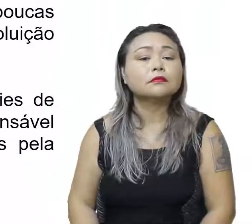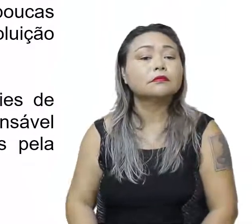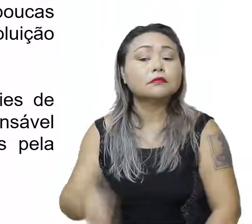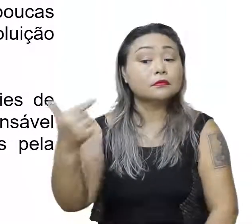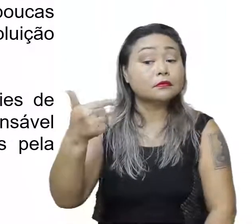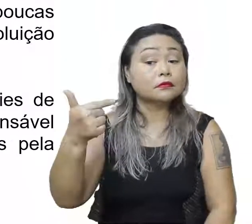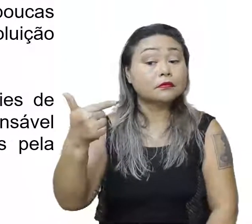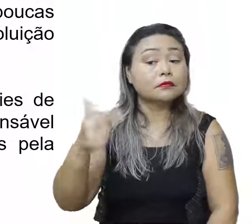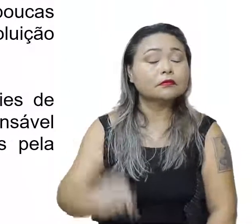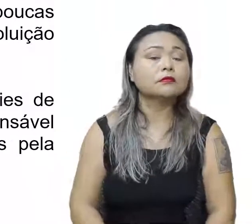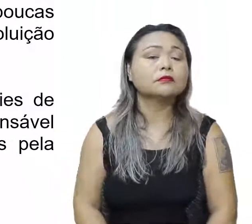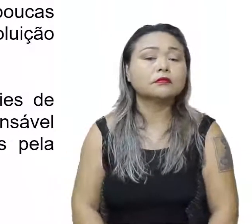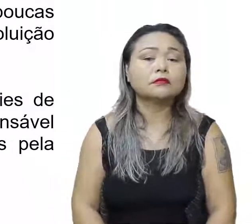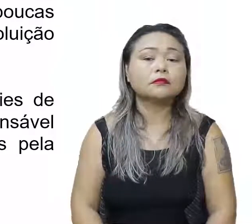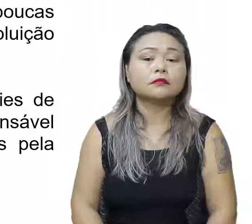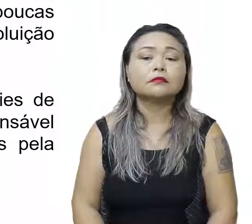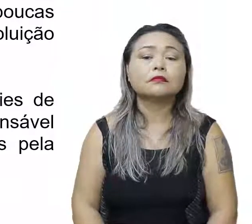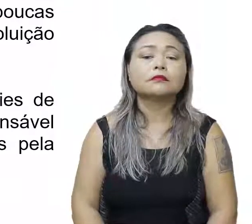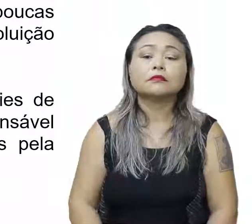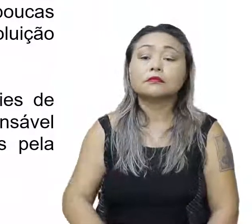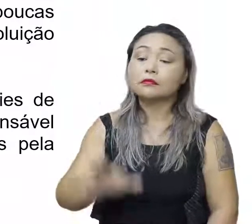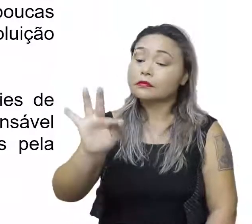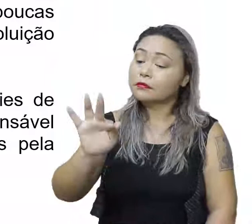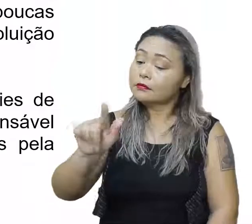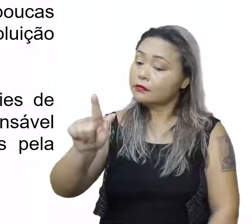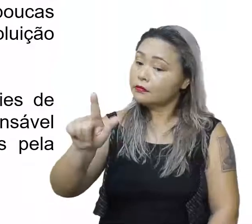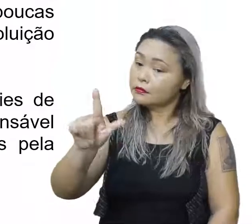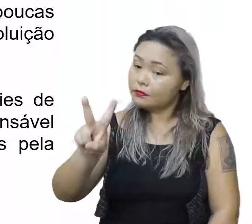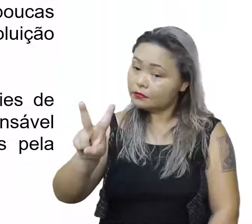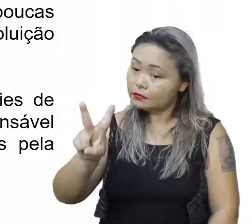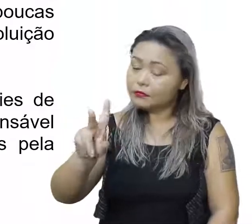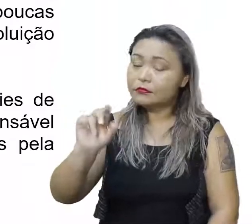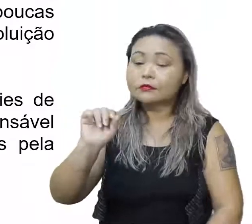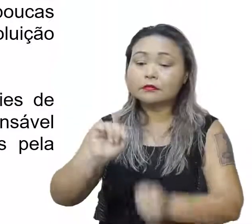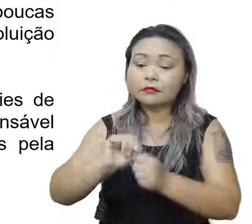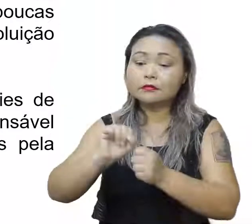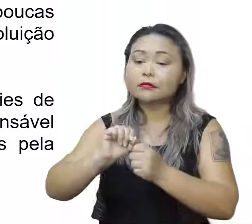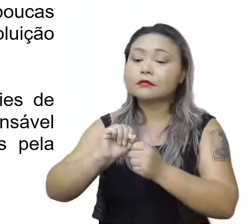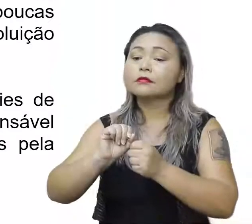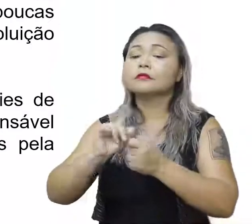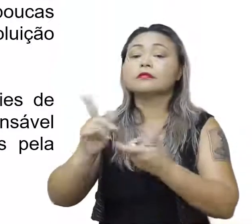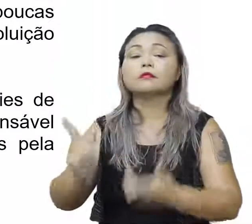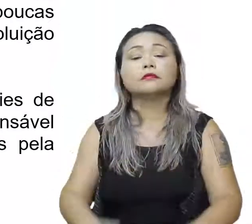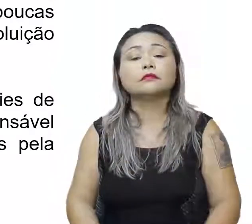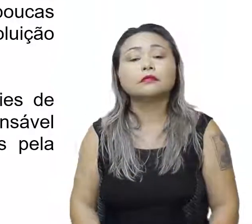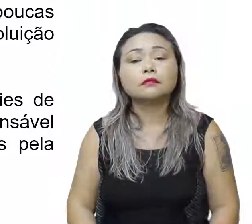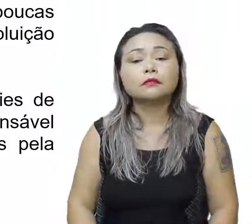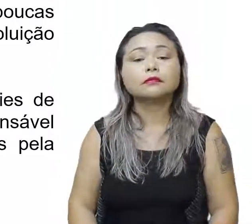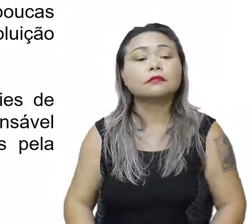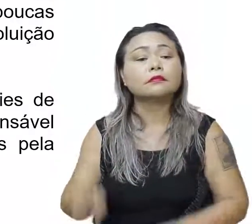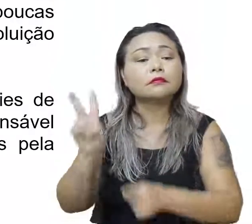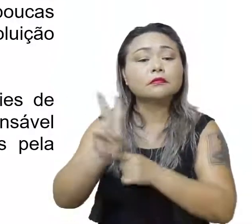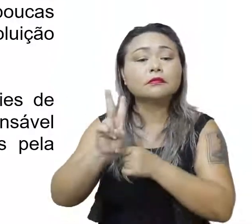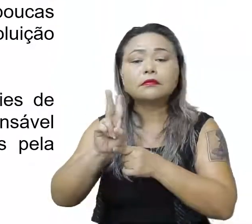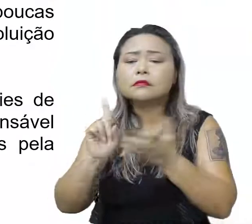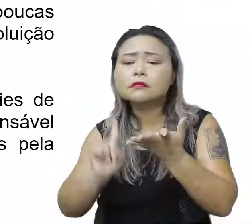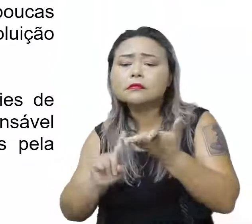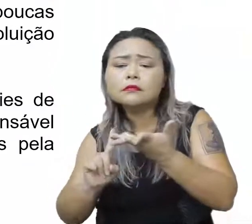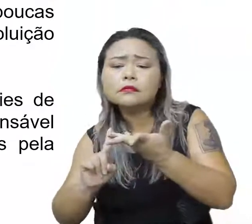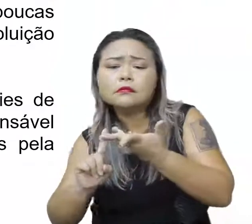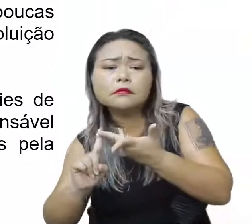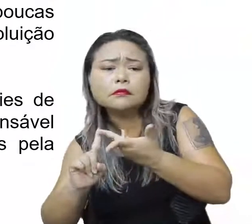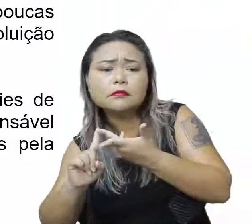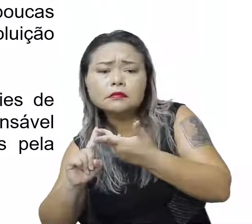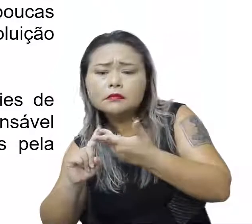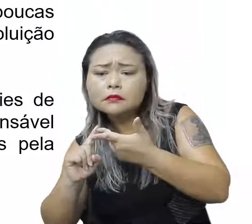Dois, FGV é a Fundação Getúlio Vargas. Preservar a biodiversidade é a condição